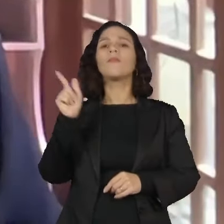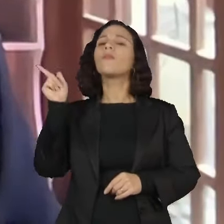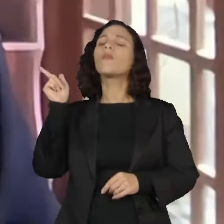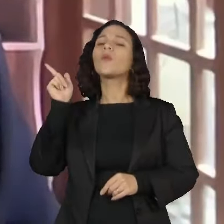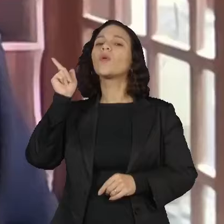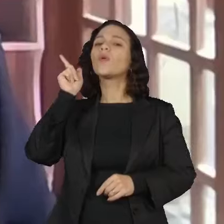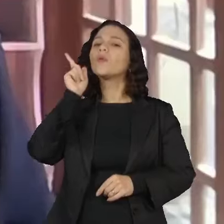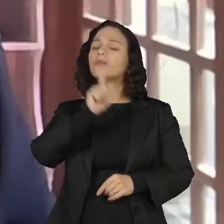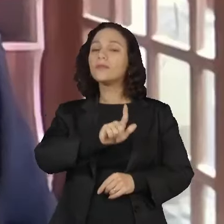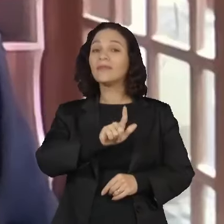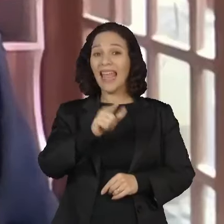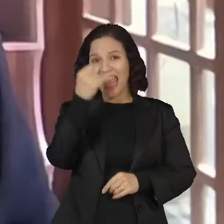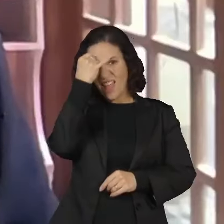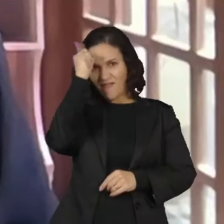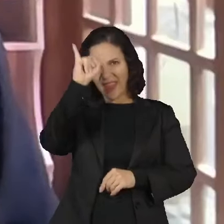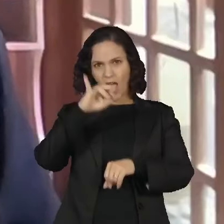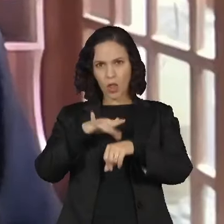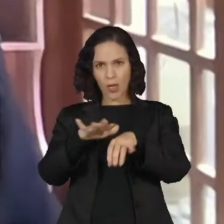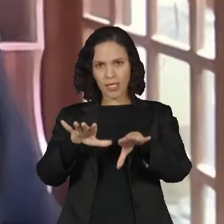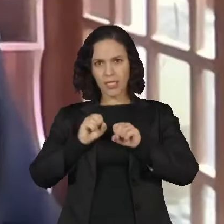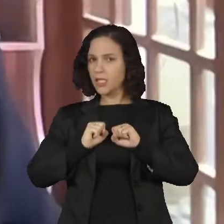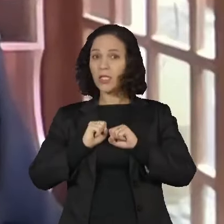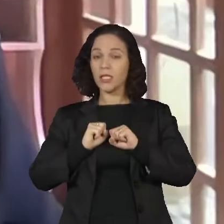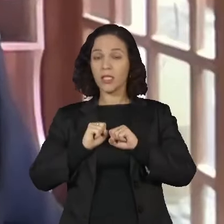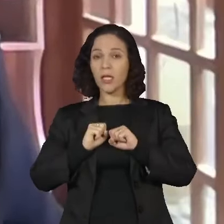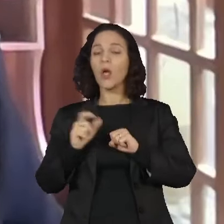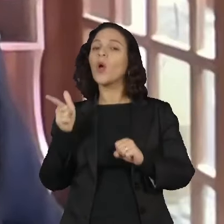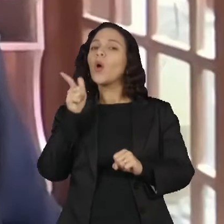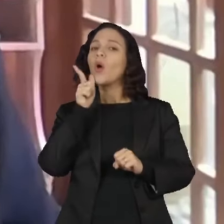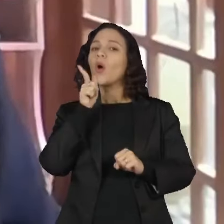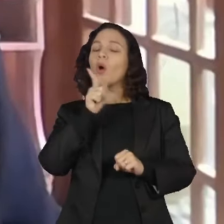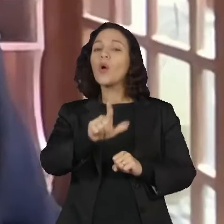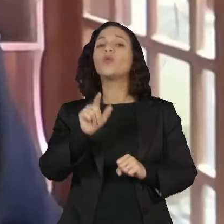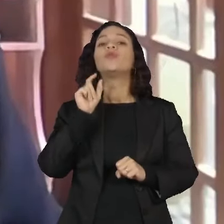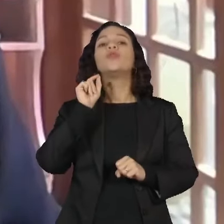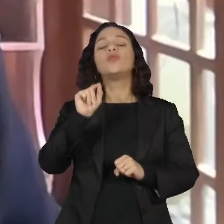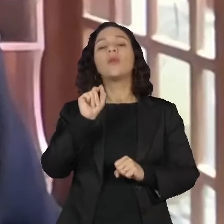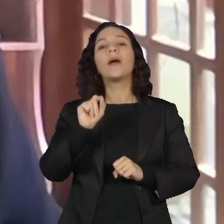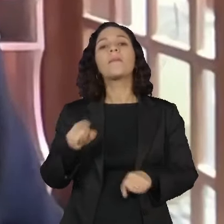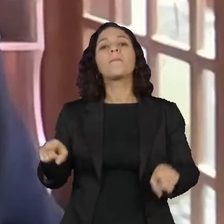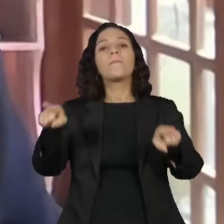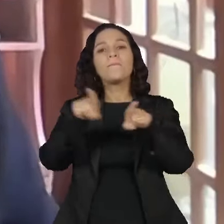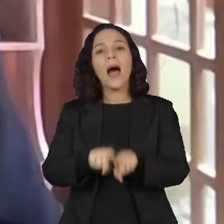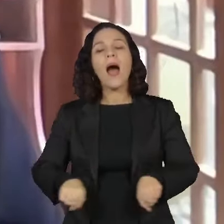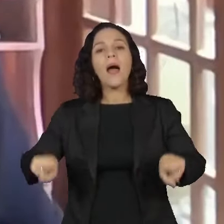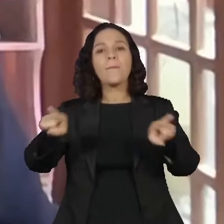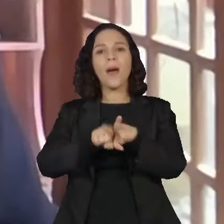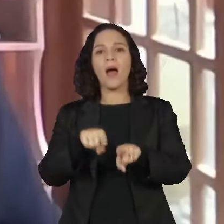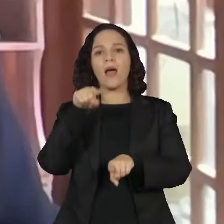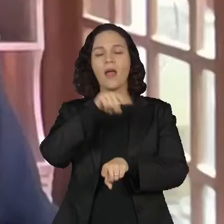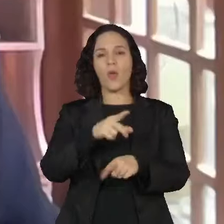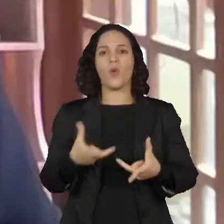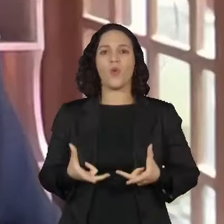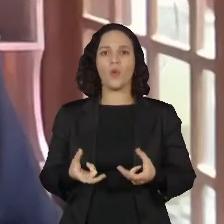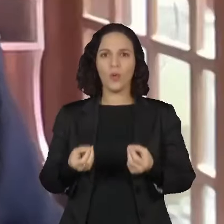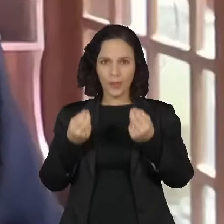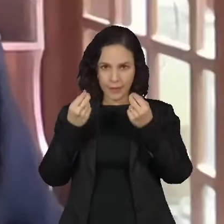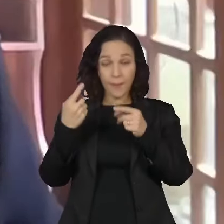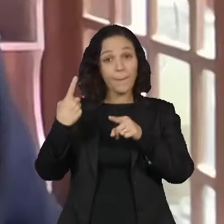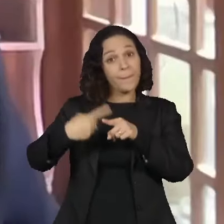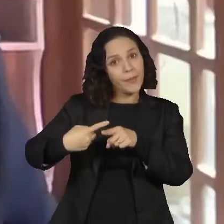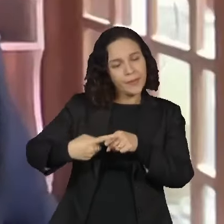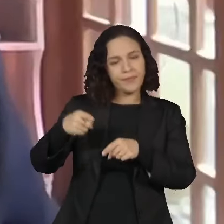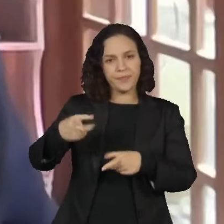como objetivo não prevenir a doença, mas nesse caso prevenir a recorrência da doença. A gente sabe que câncer,